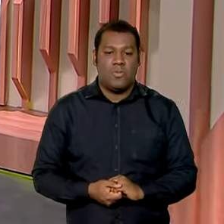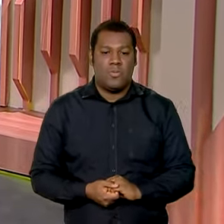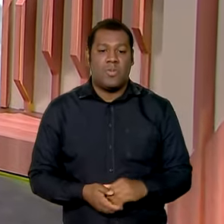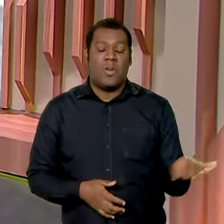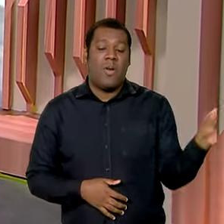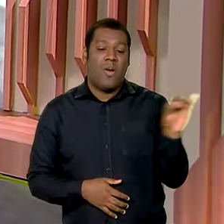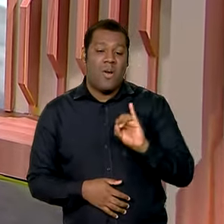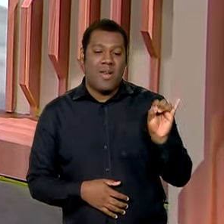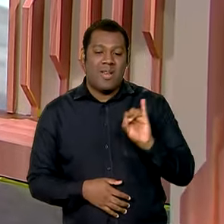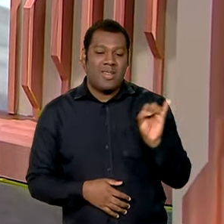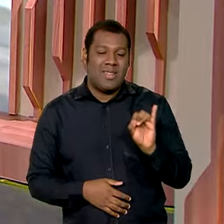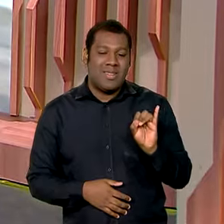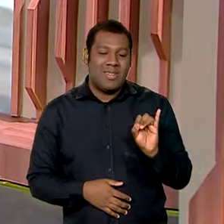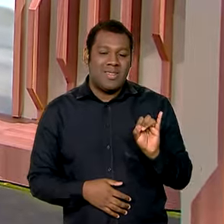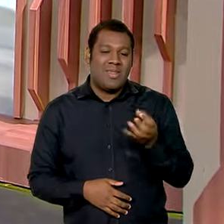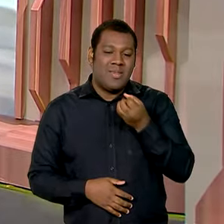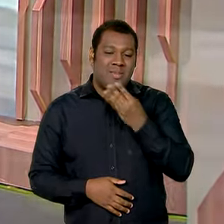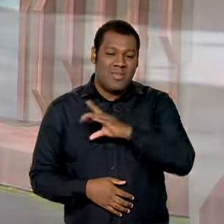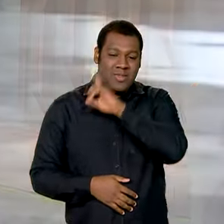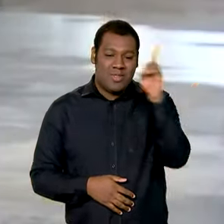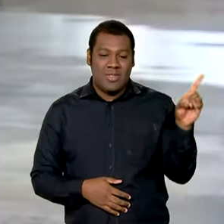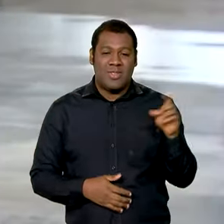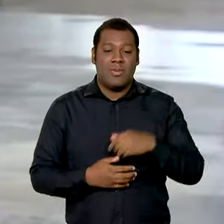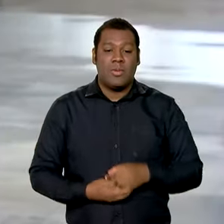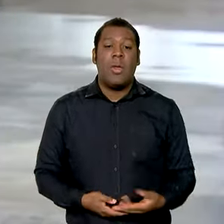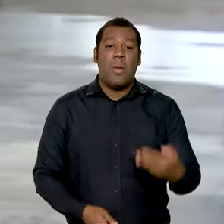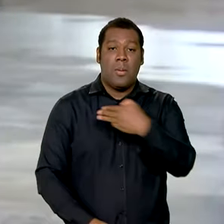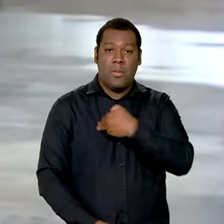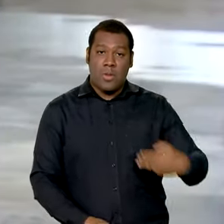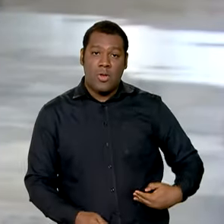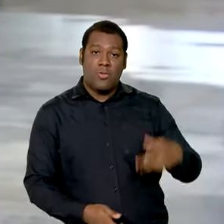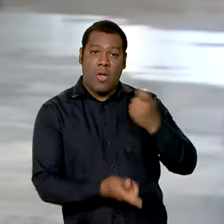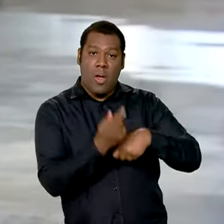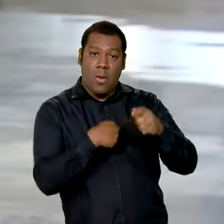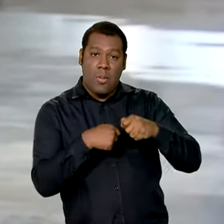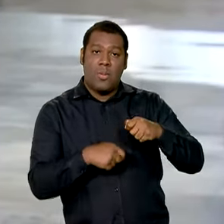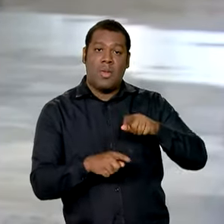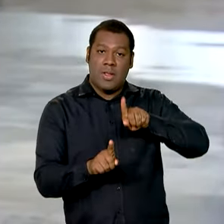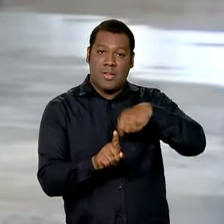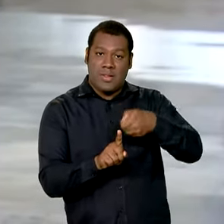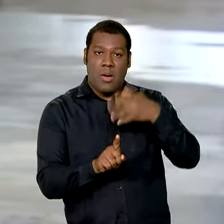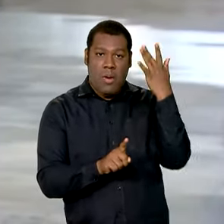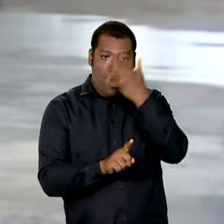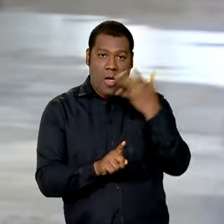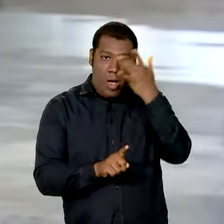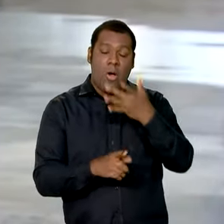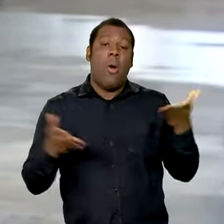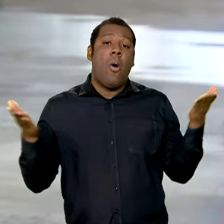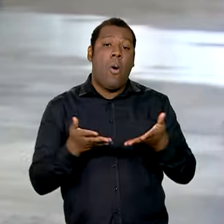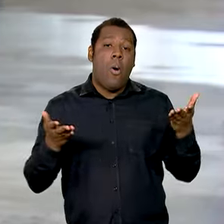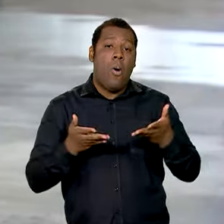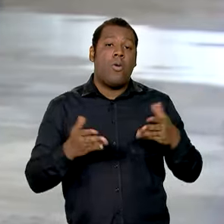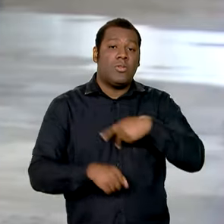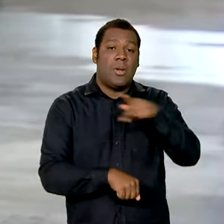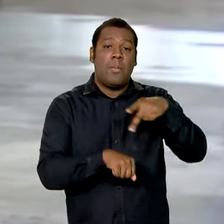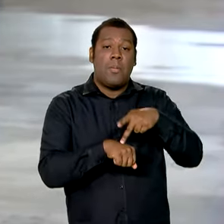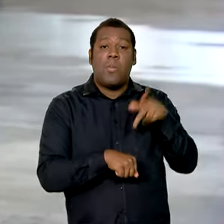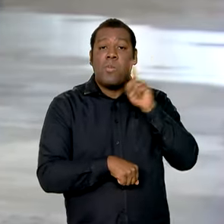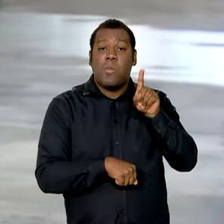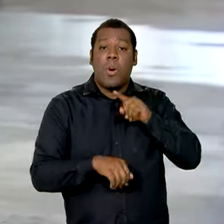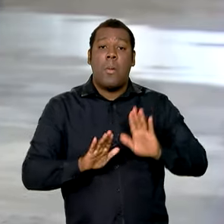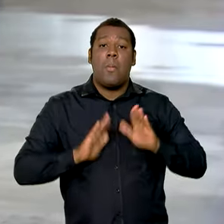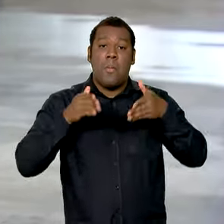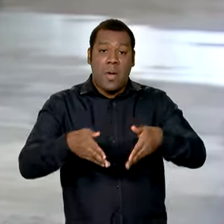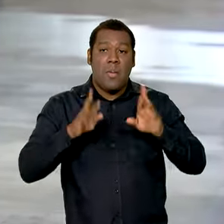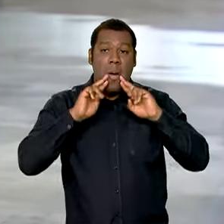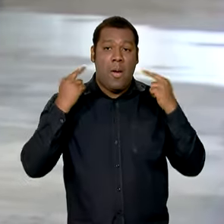Oi Vanessa, bom dia mais uma vez para você. Pois é, o ministro da Fazenda, Fernando Haddad, ele participou hoje em Washington, nesta manhã, de